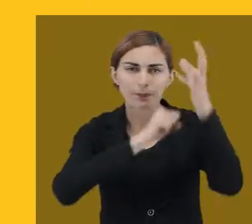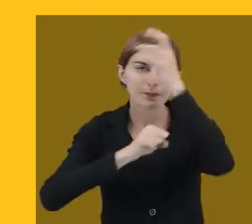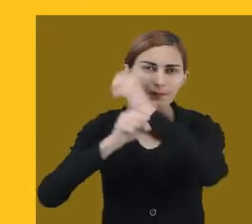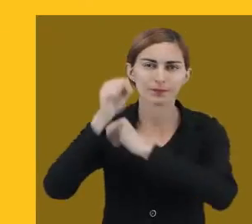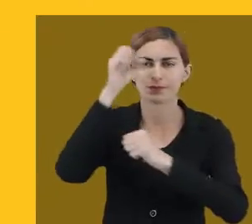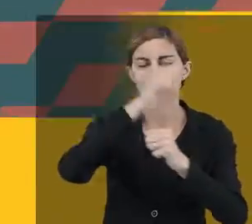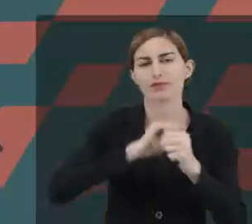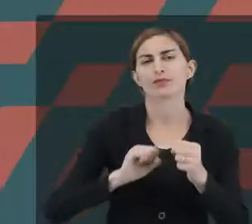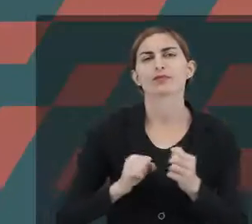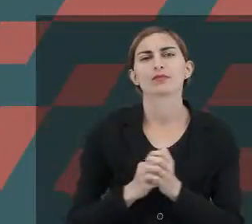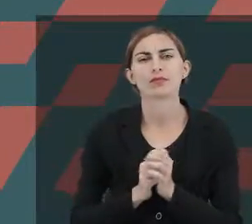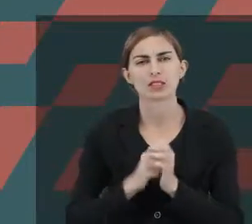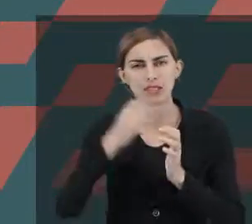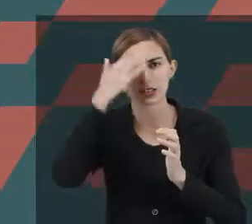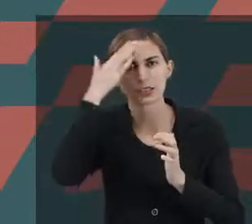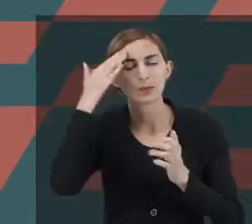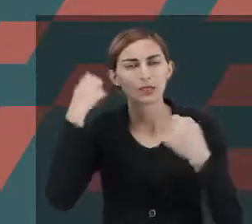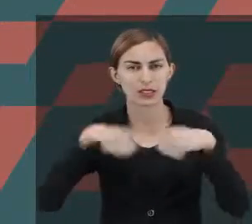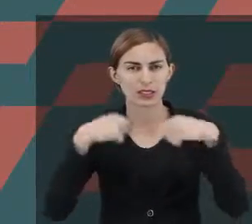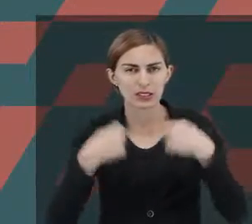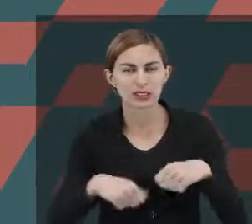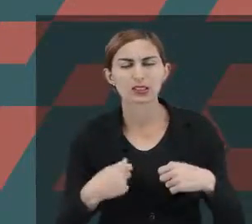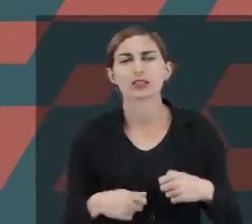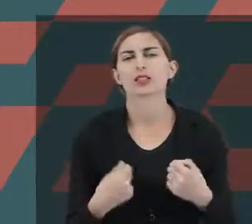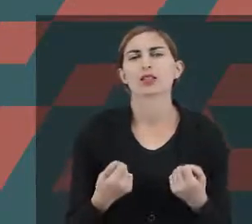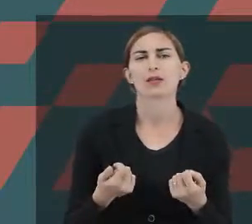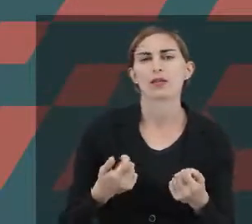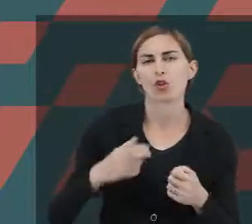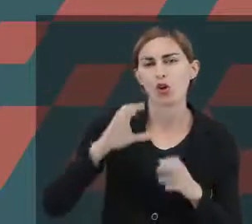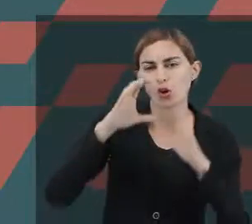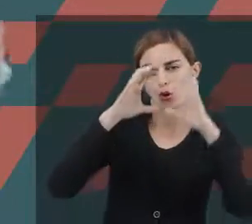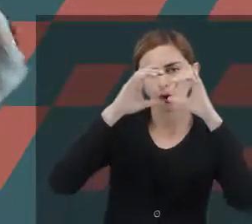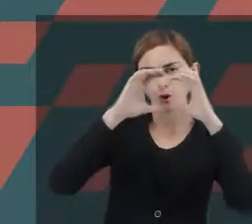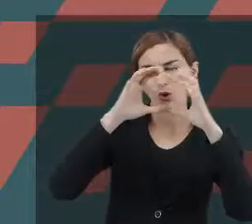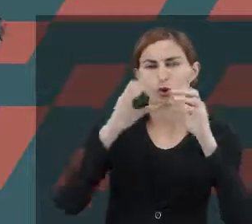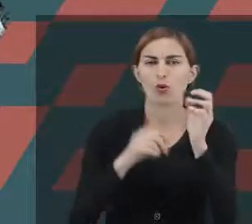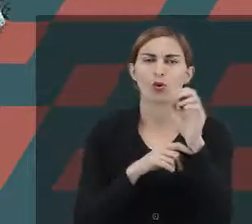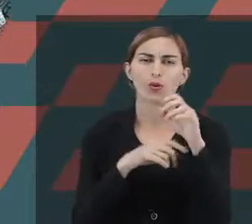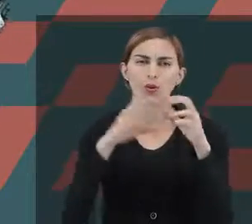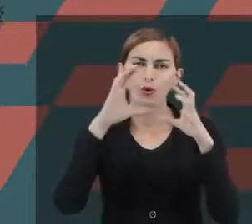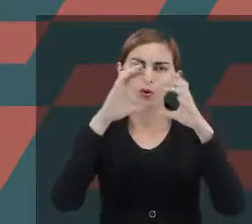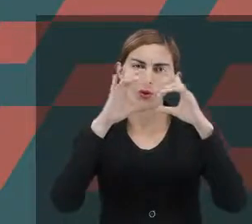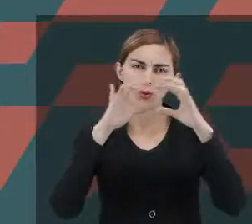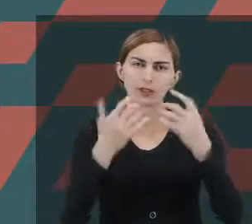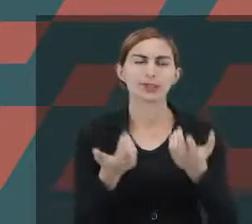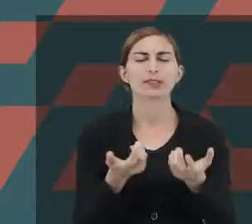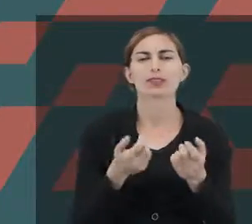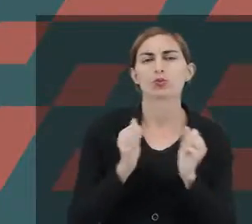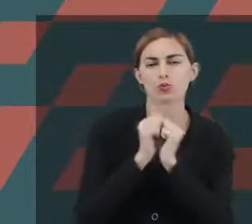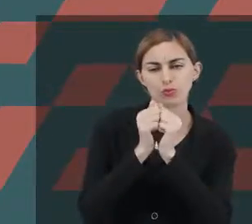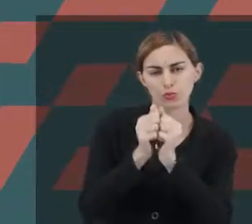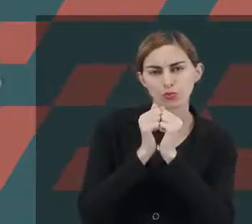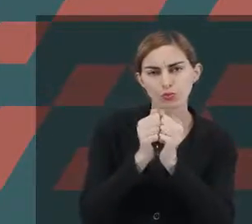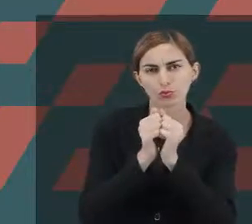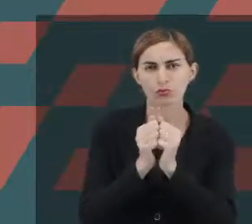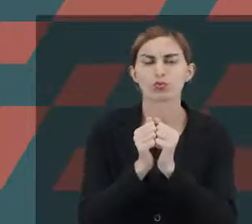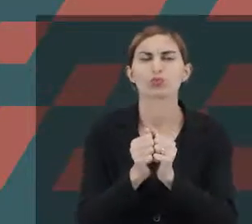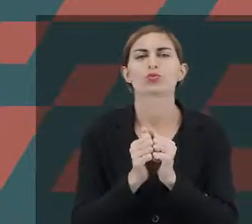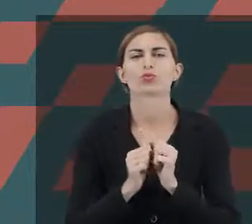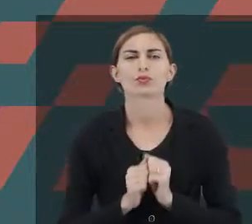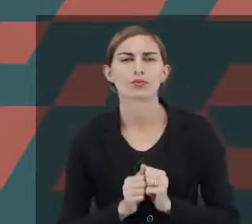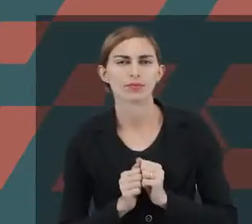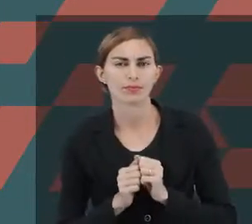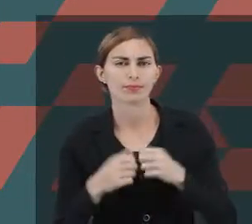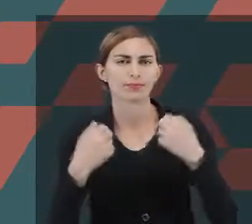aprendizagem. Muito embora, nós precisamos ressaltar que cognição e afetividade andam bem juntinho. Então a gente não pode